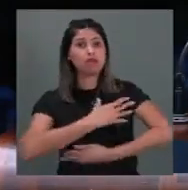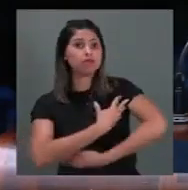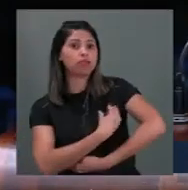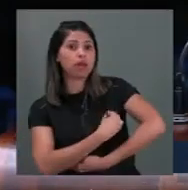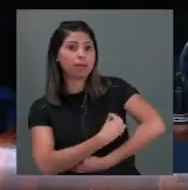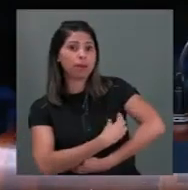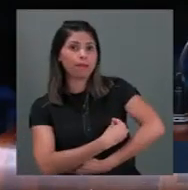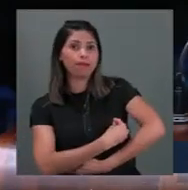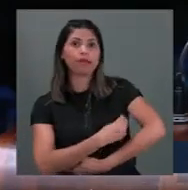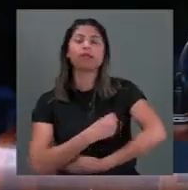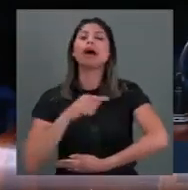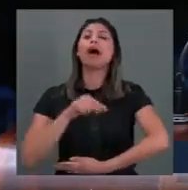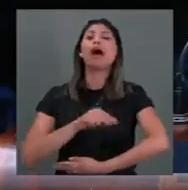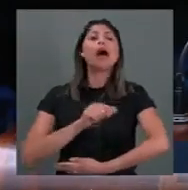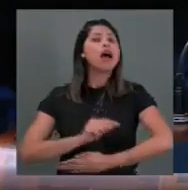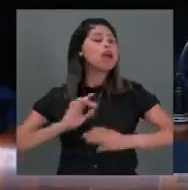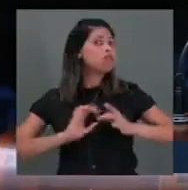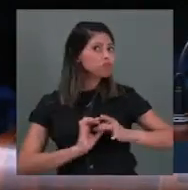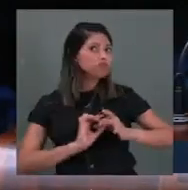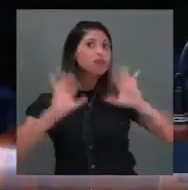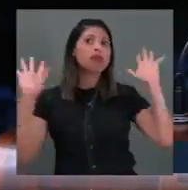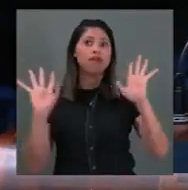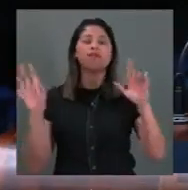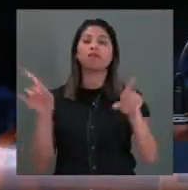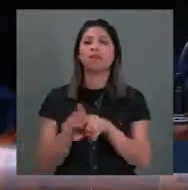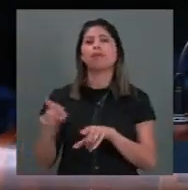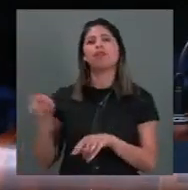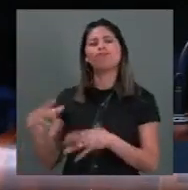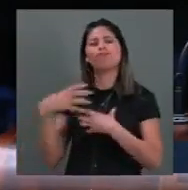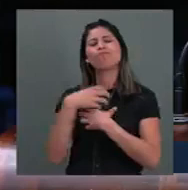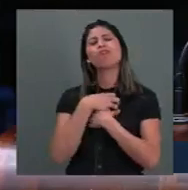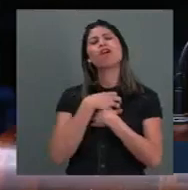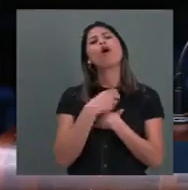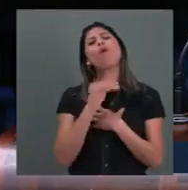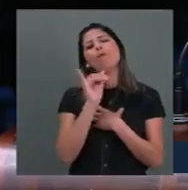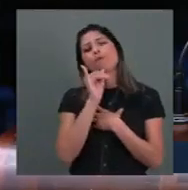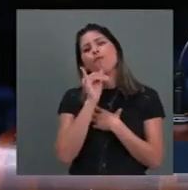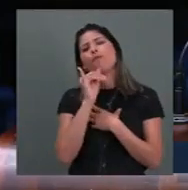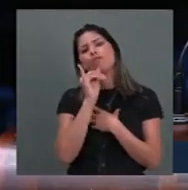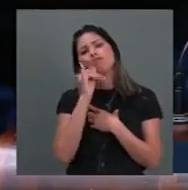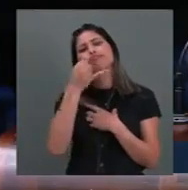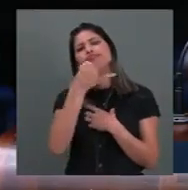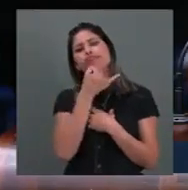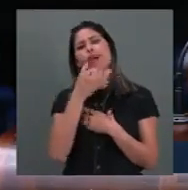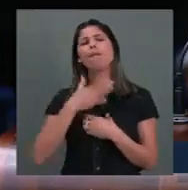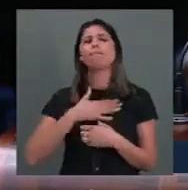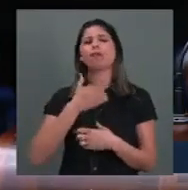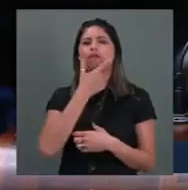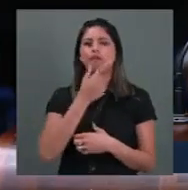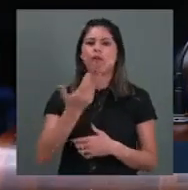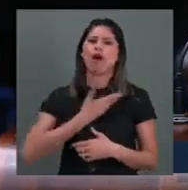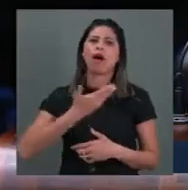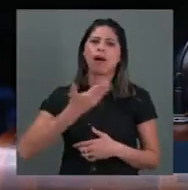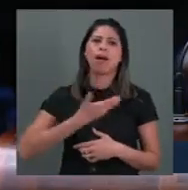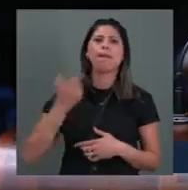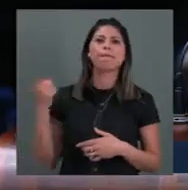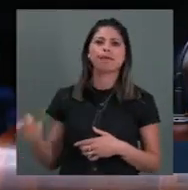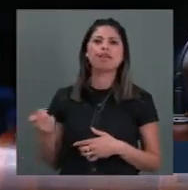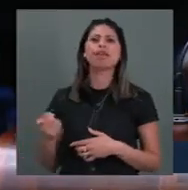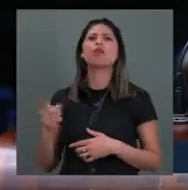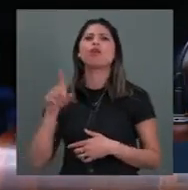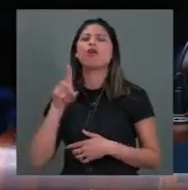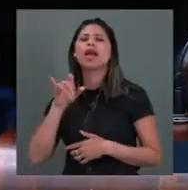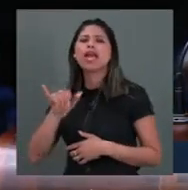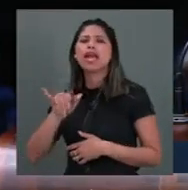solidariedade aos familiares e amigos, grande Ivo Leque, um dos Constituintes mais atuantes daquele período